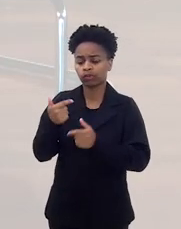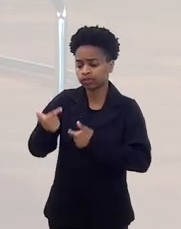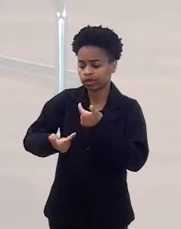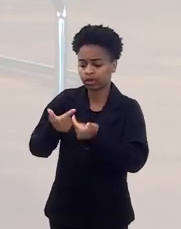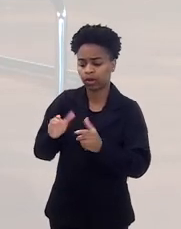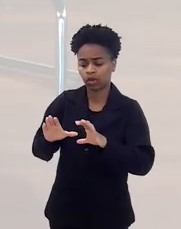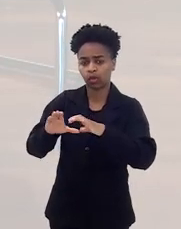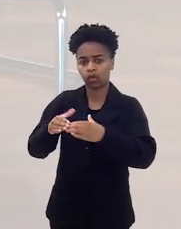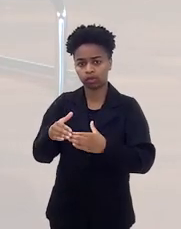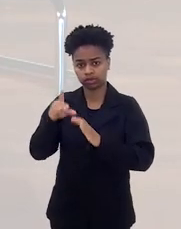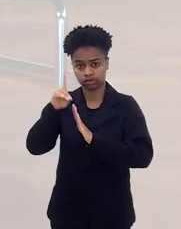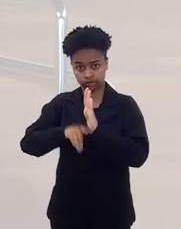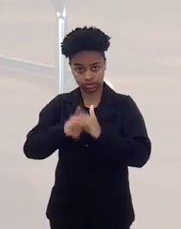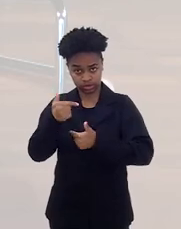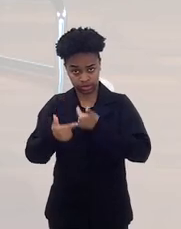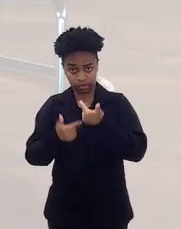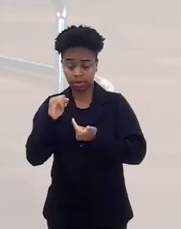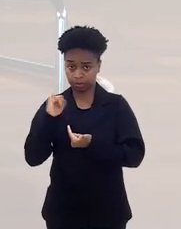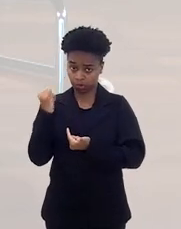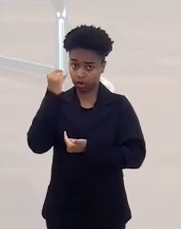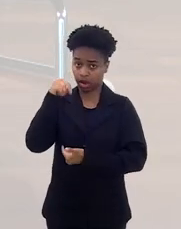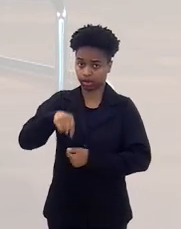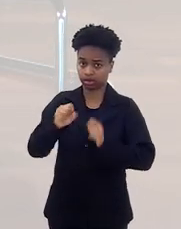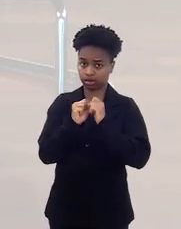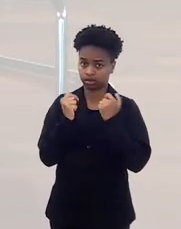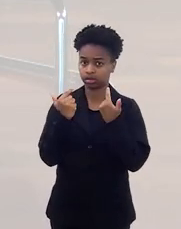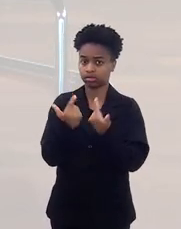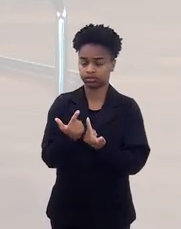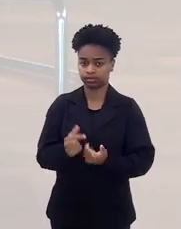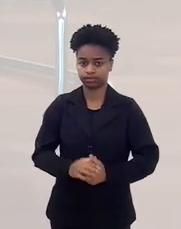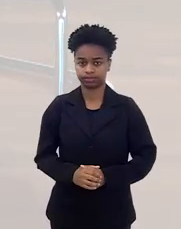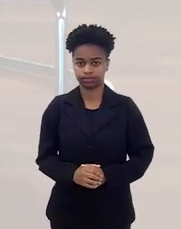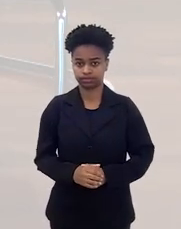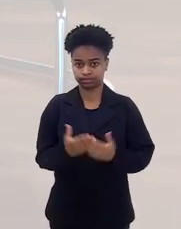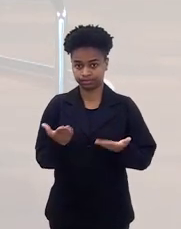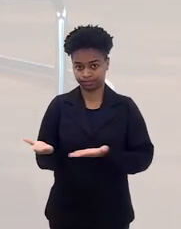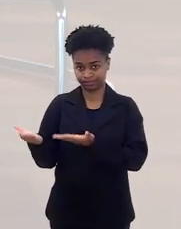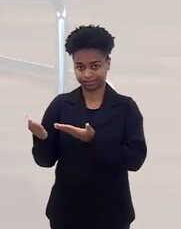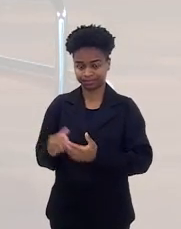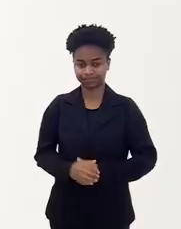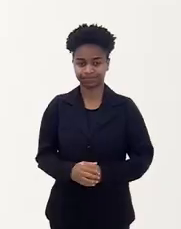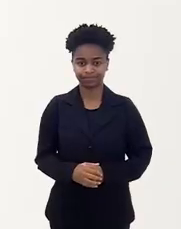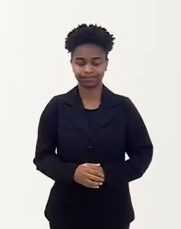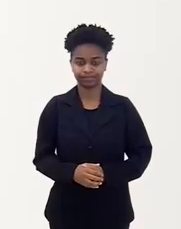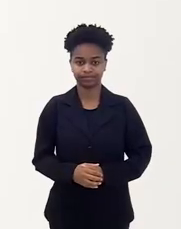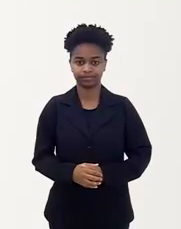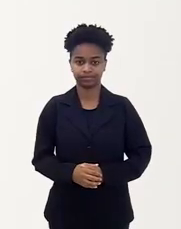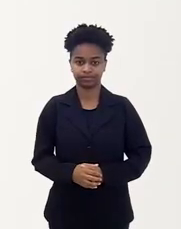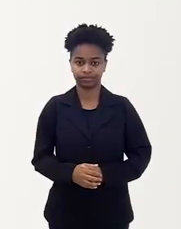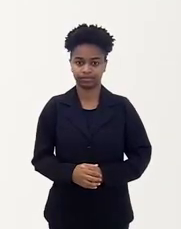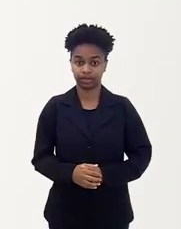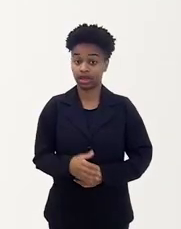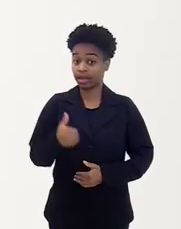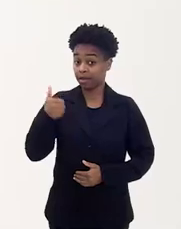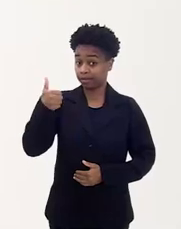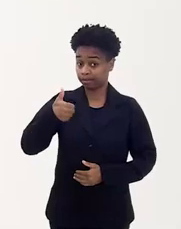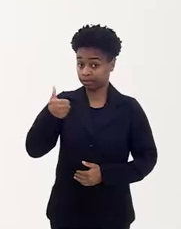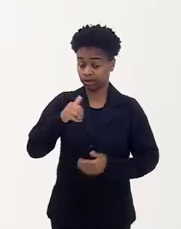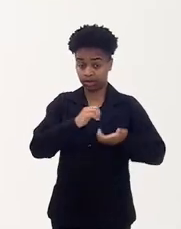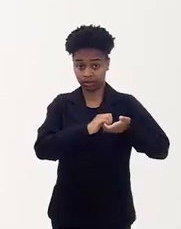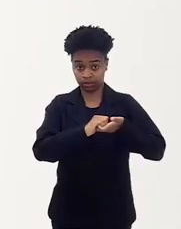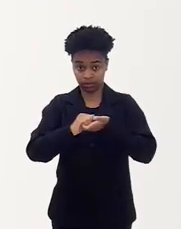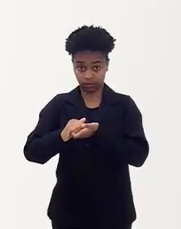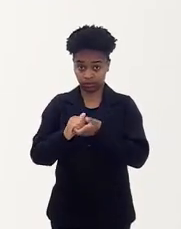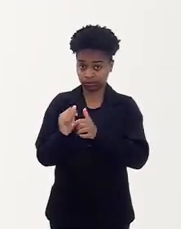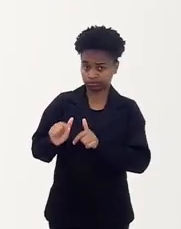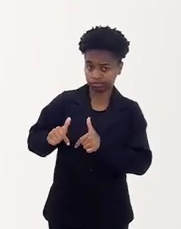de Direito do Trabalho, que é tão importante para a nossa casa legislativa, a LERJ. Deputada? Primeiro, enfim, saudar